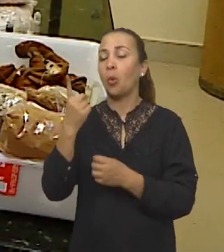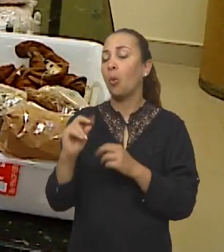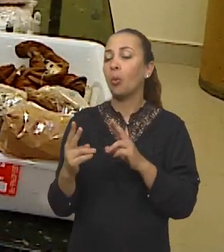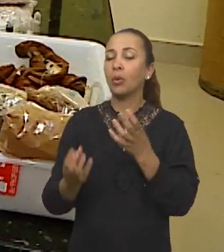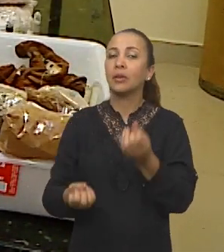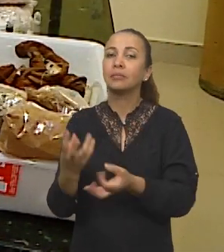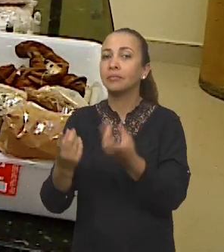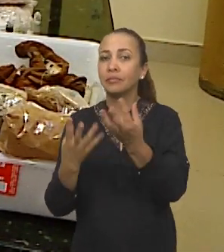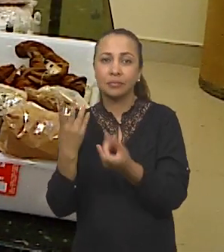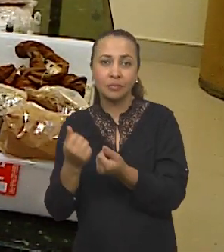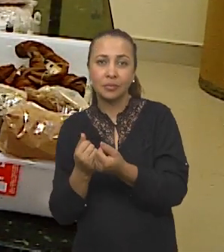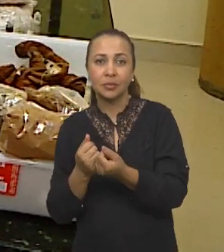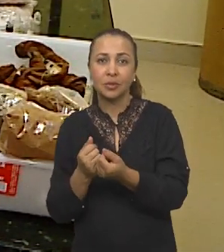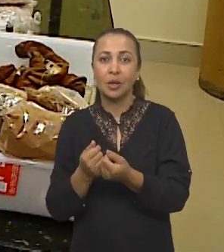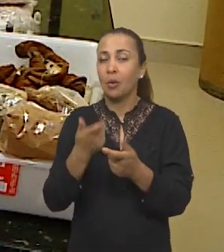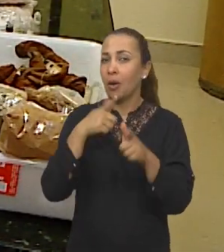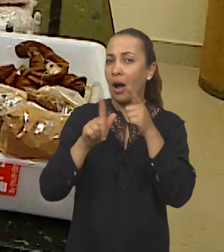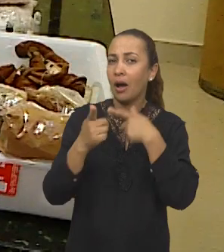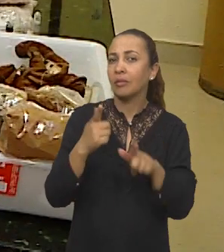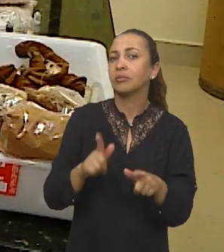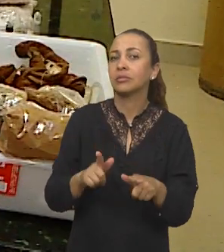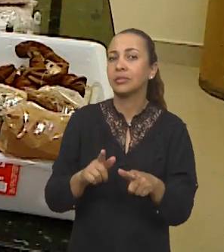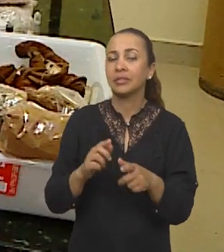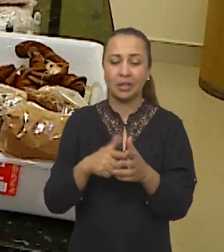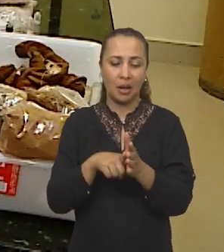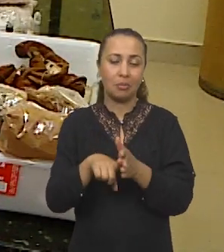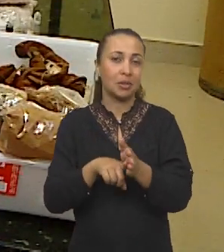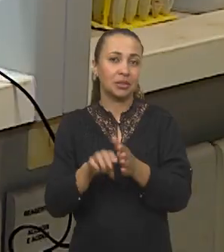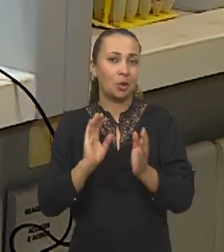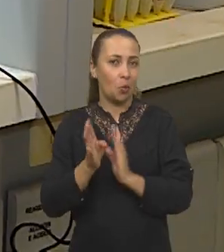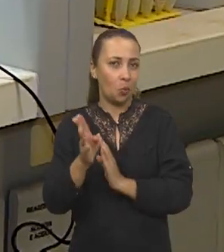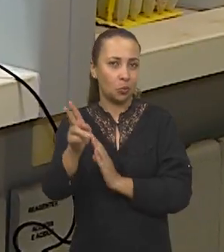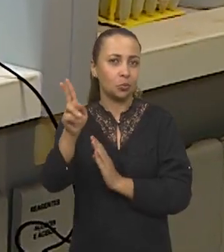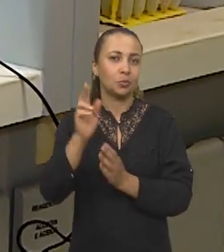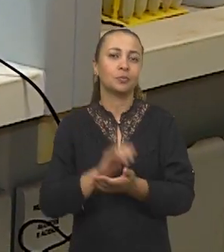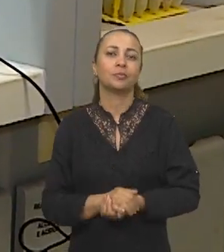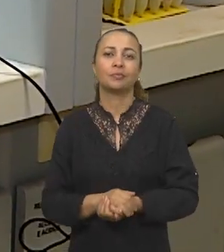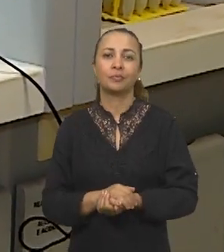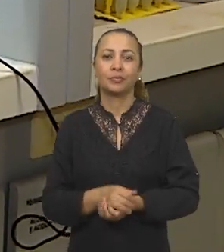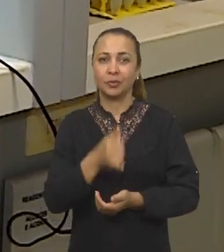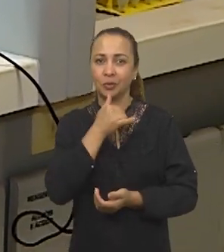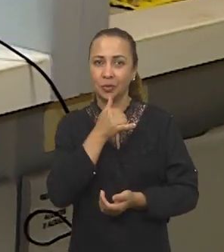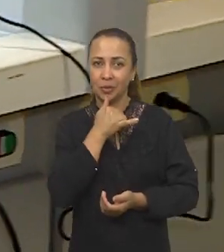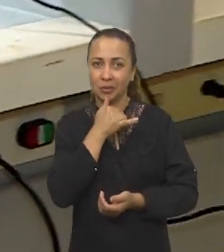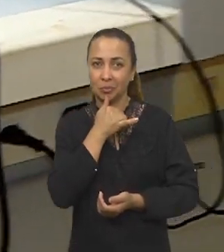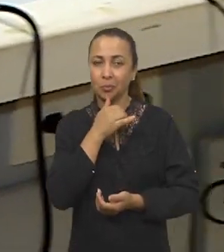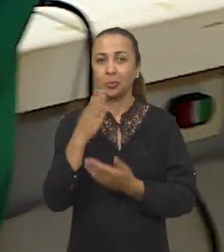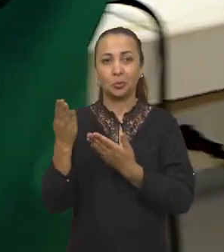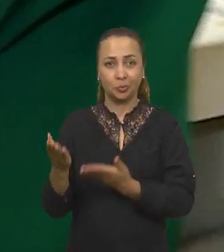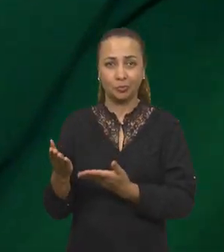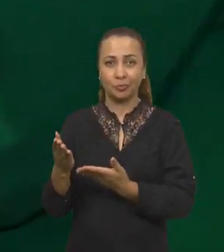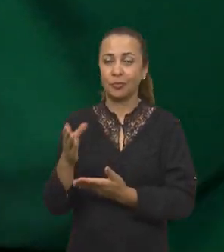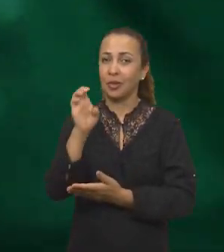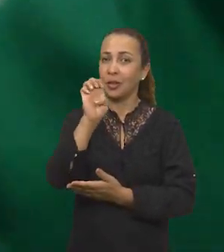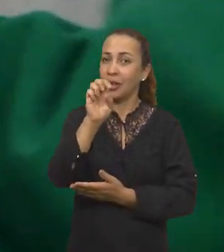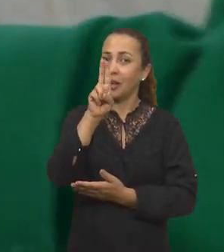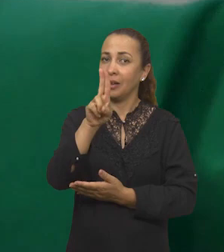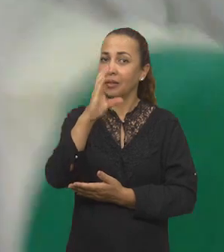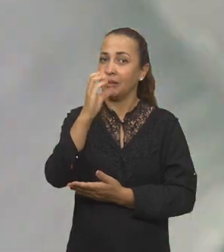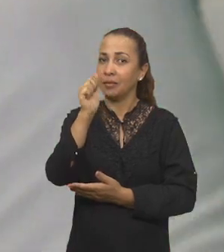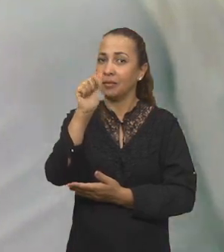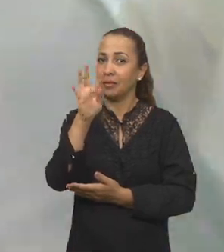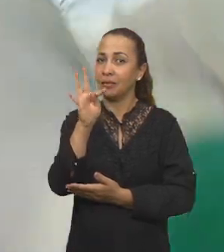combustão, para um processo de gasificação, e assim a pesquisa segue. Aqui é um exemplo de biomassa, o eucalipto,